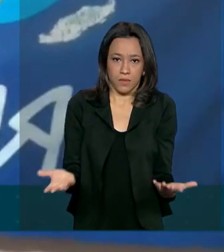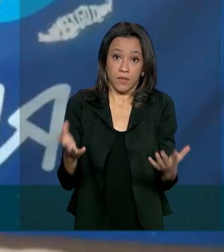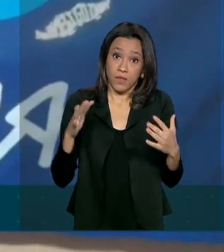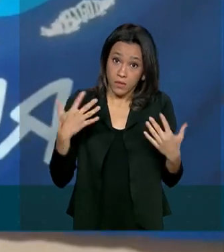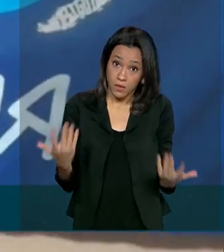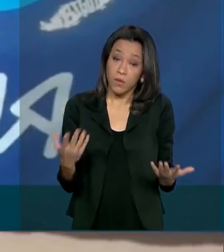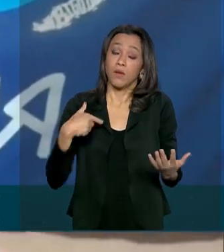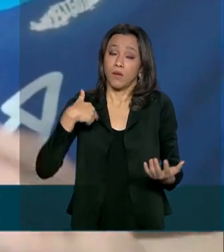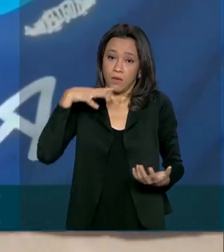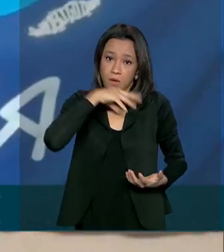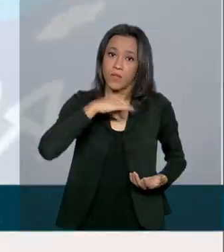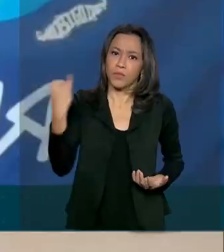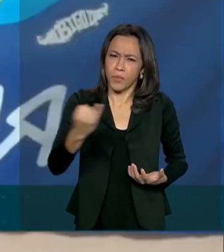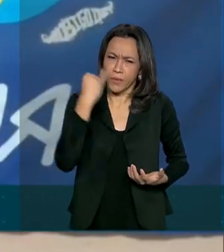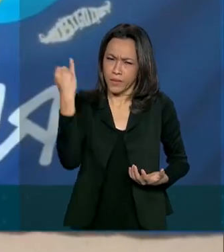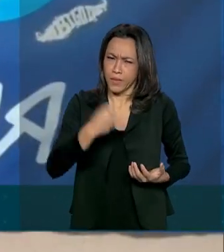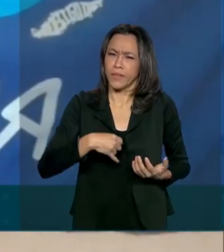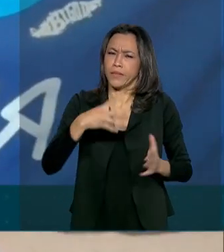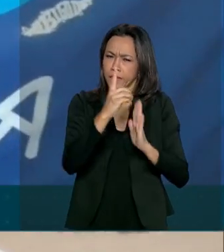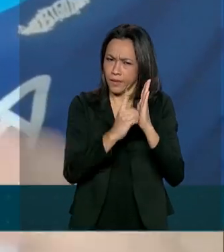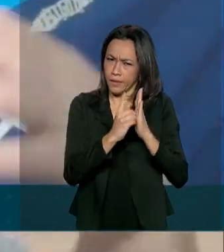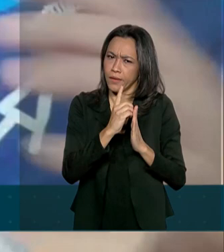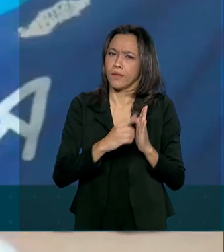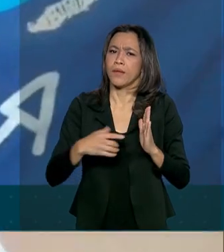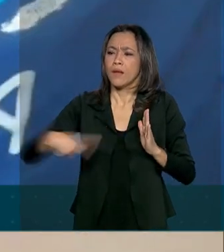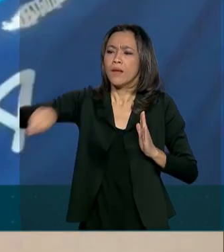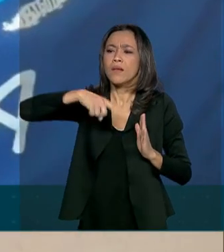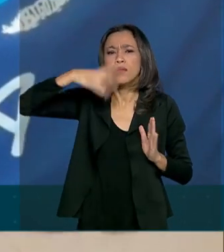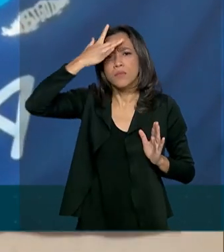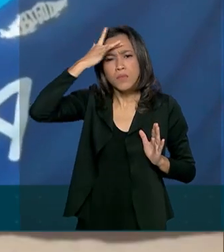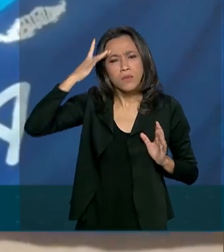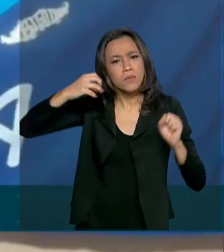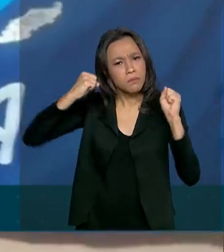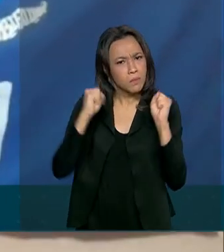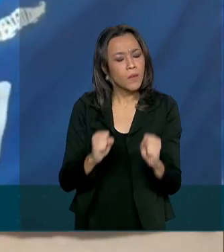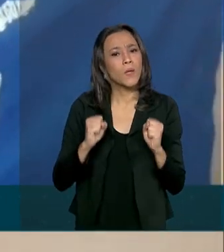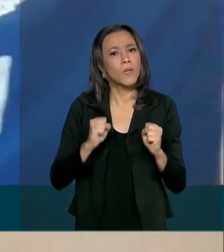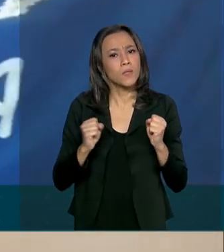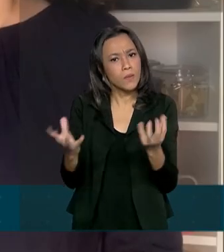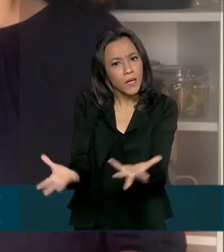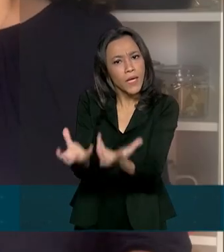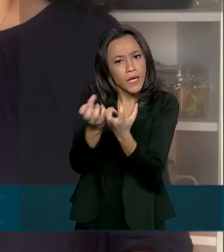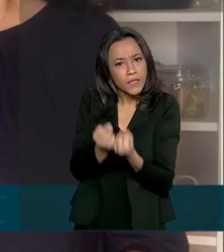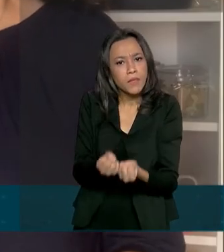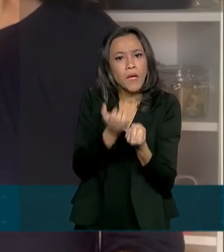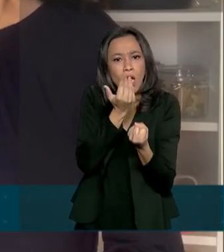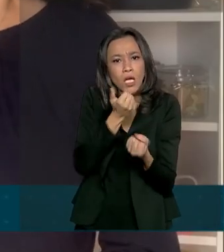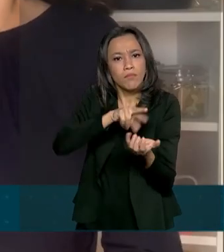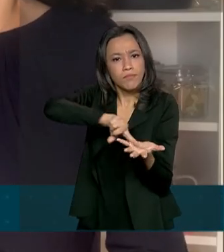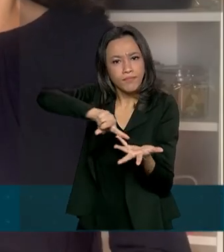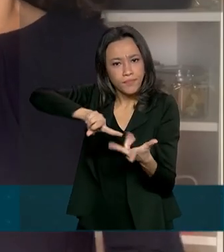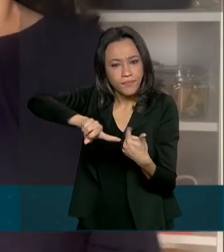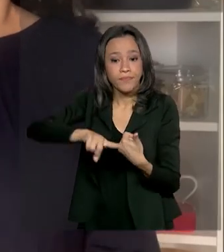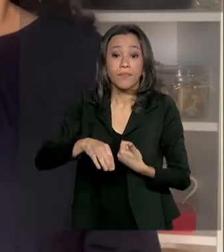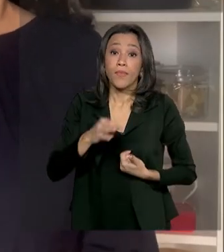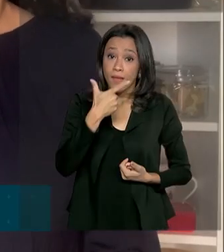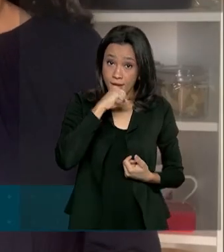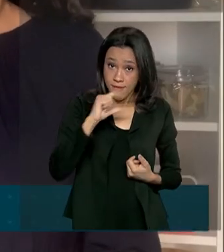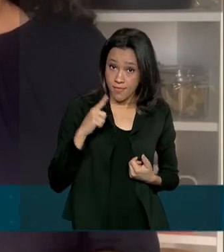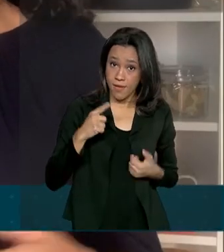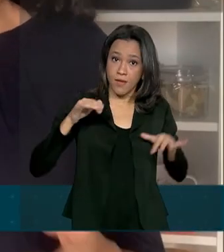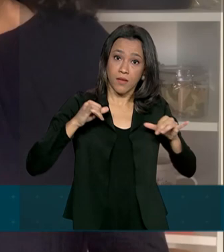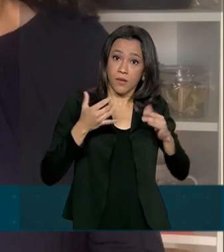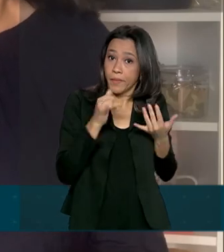muito importante o decreto para que as pessoas possam realmente estar recebendo esse alimento. Para quem tem um estabelecimento comercial,